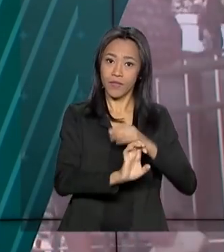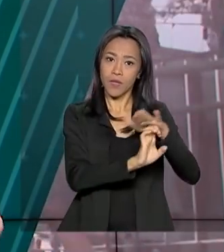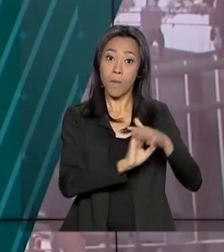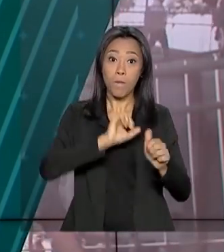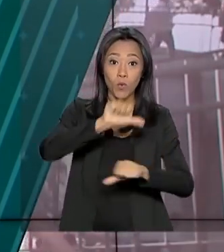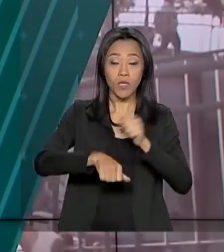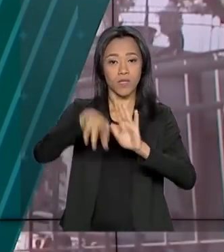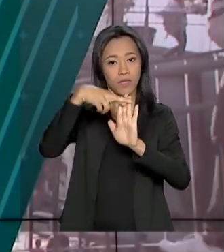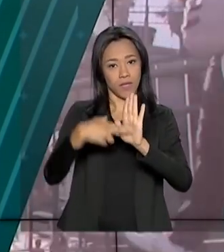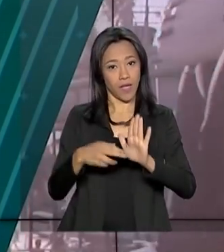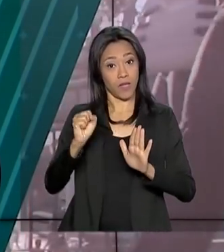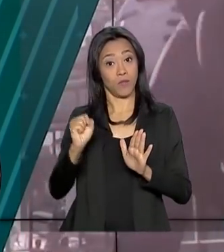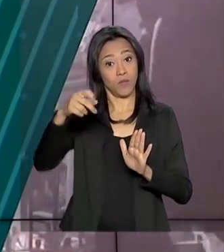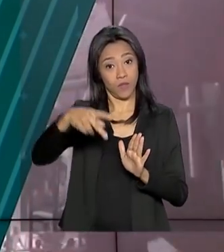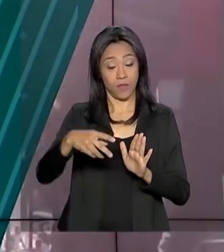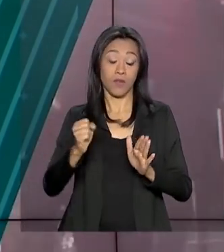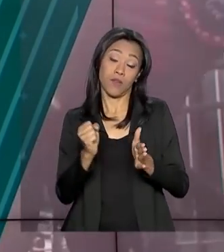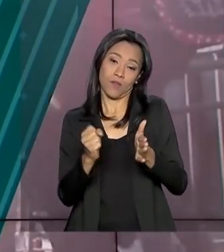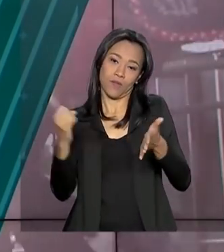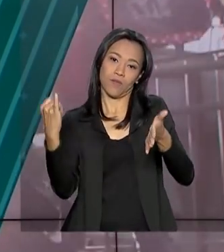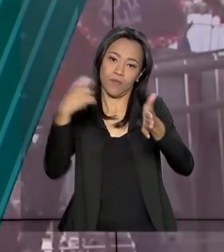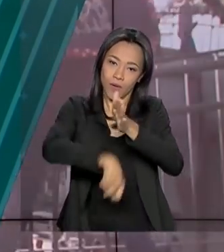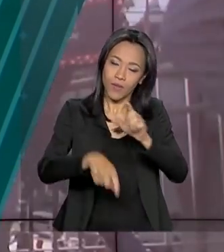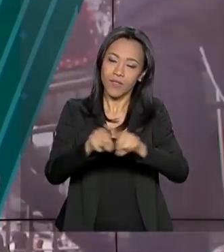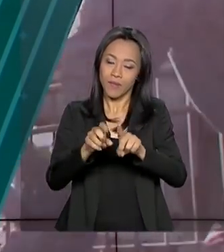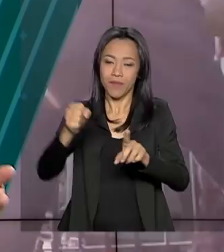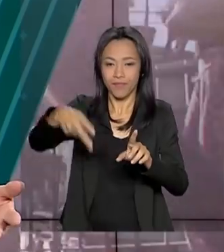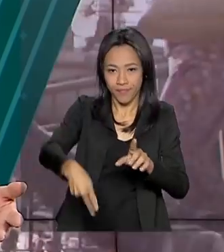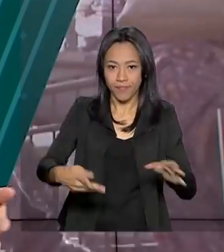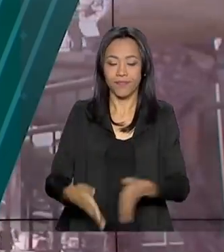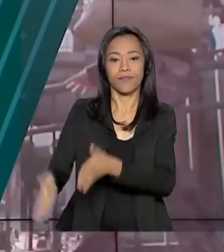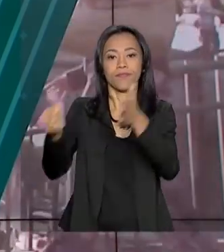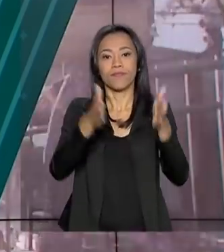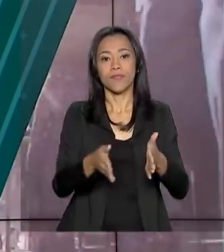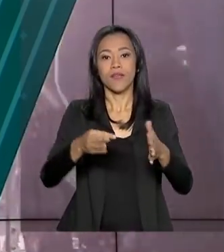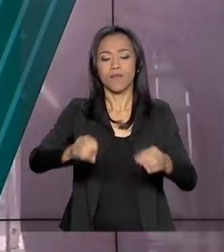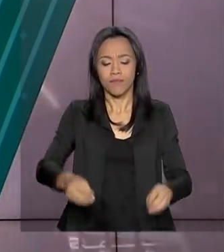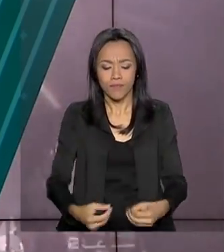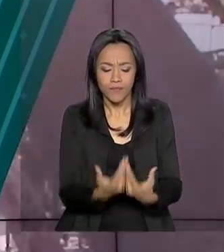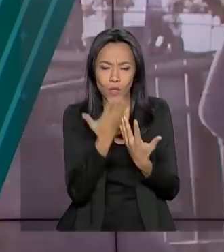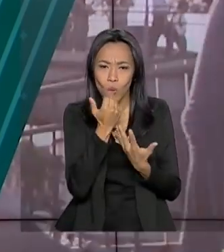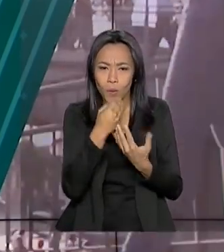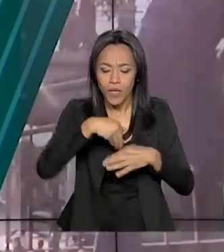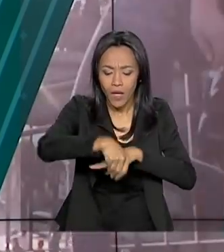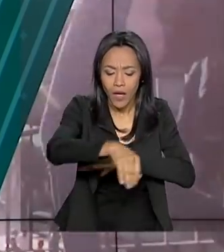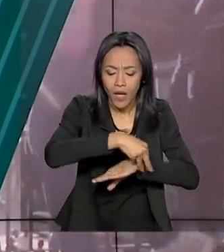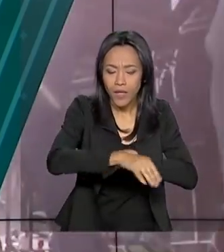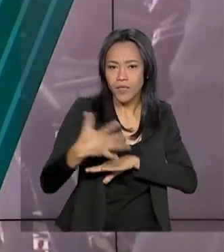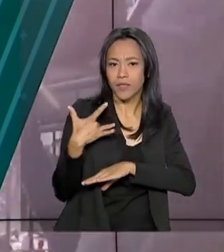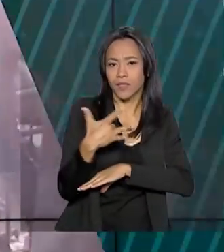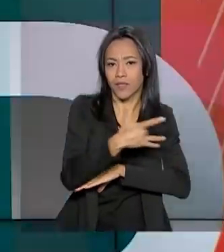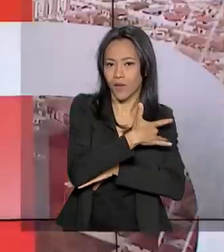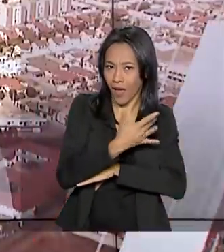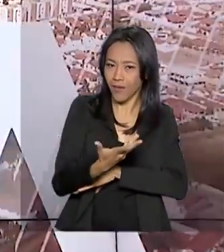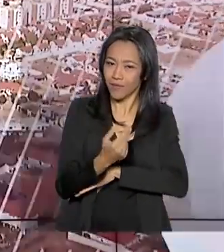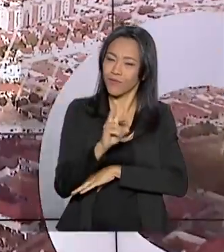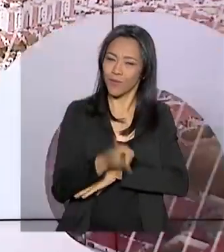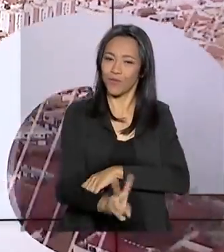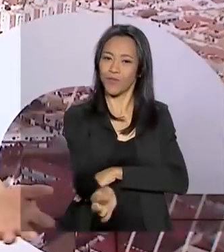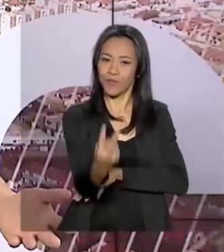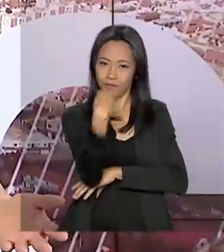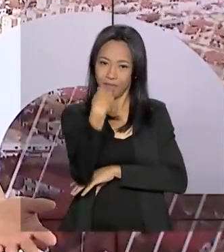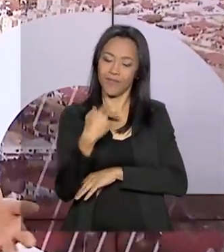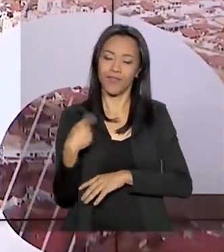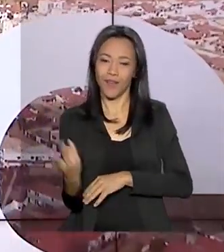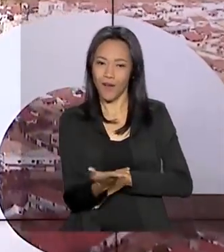impostos e nas aposentadorias. A Semana dos Orgânicos chama a atenção para a alimentação mais saudável e sustentável. Fique com a gente,